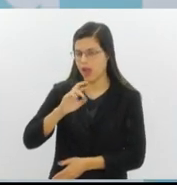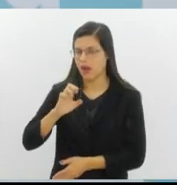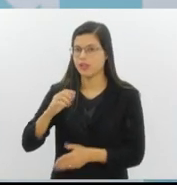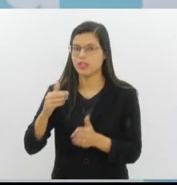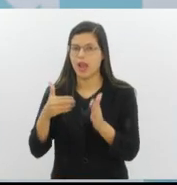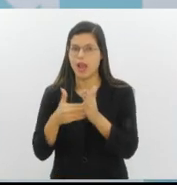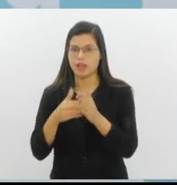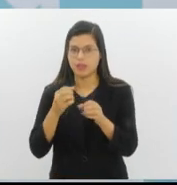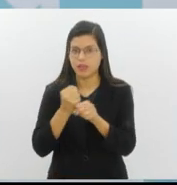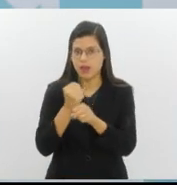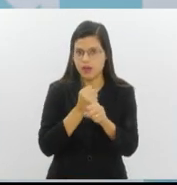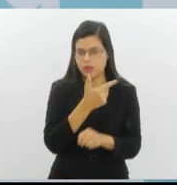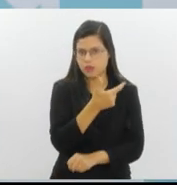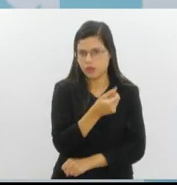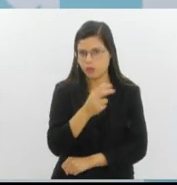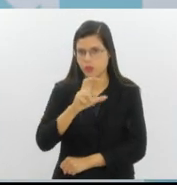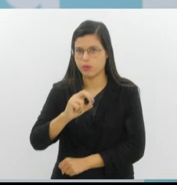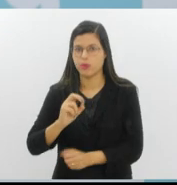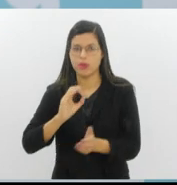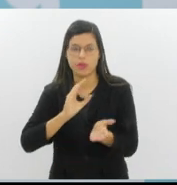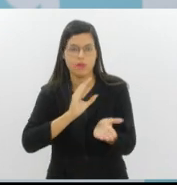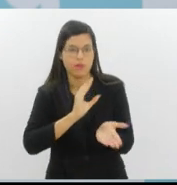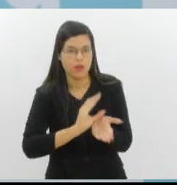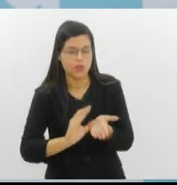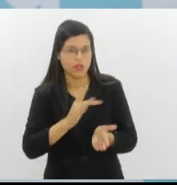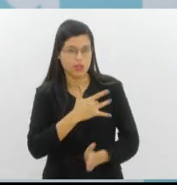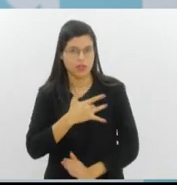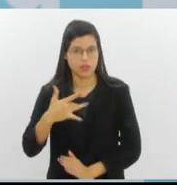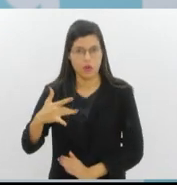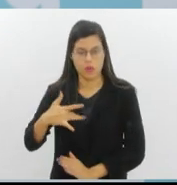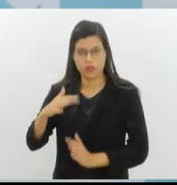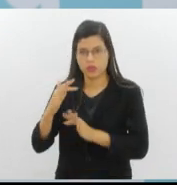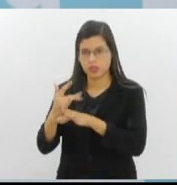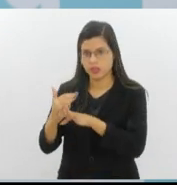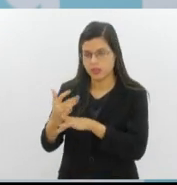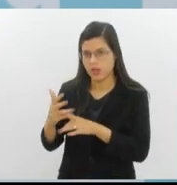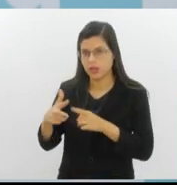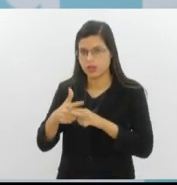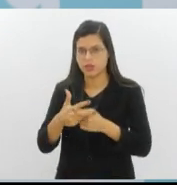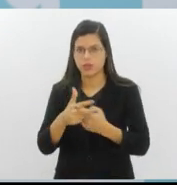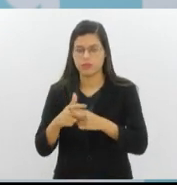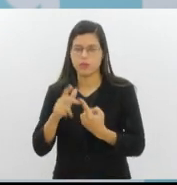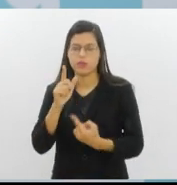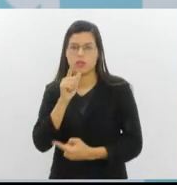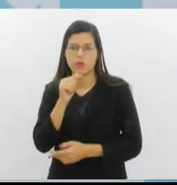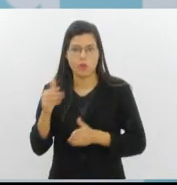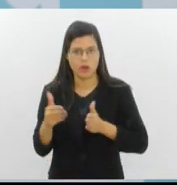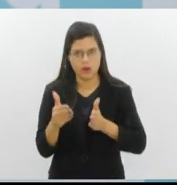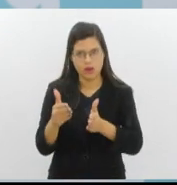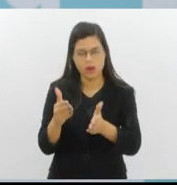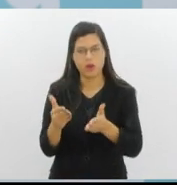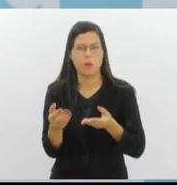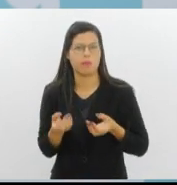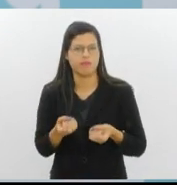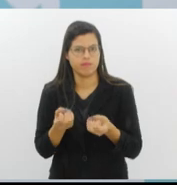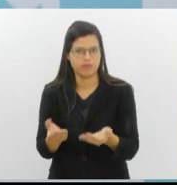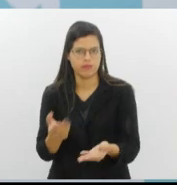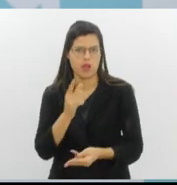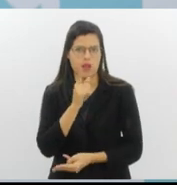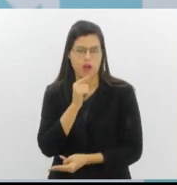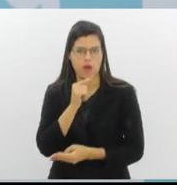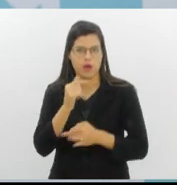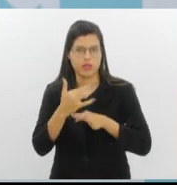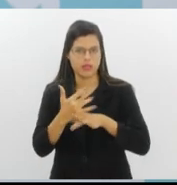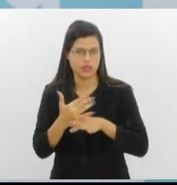investir na saúde das cidades, é investir na manutenção hídrica para abastecimento das nossas